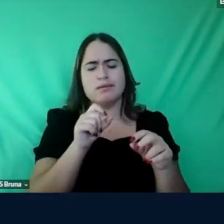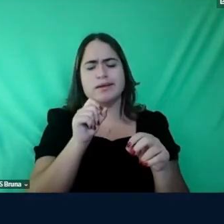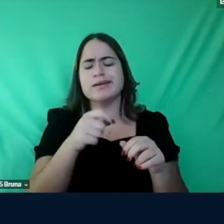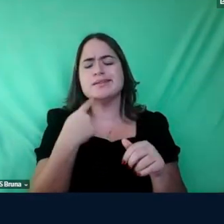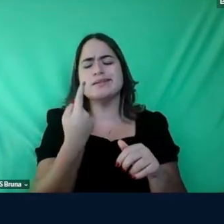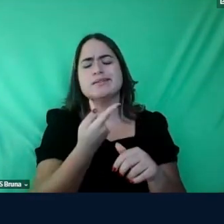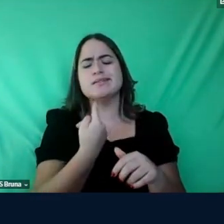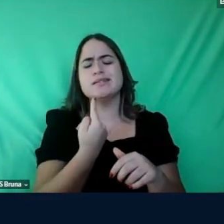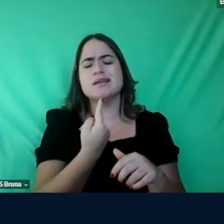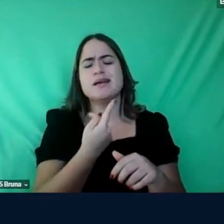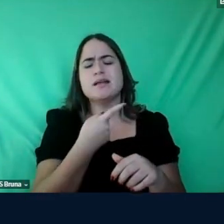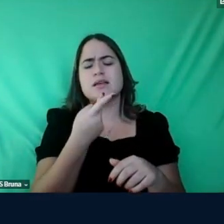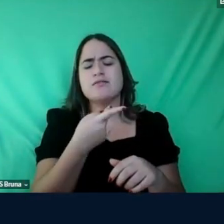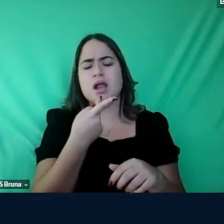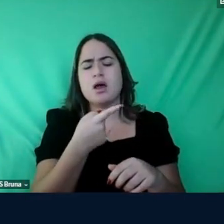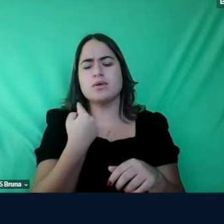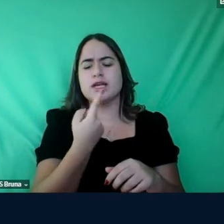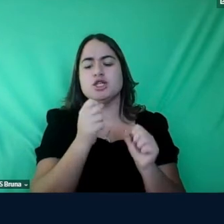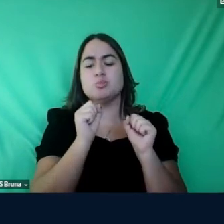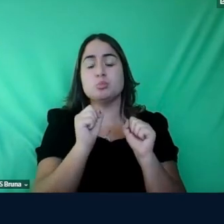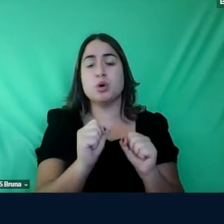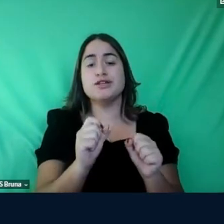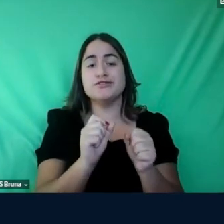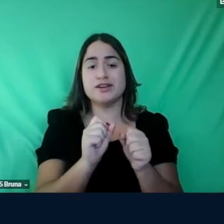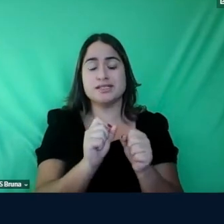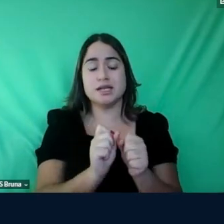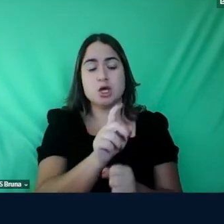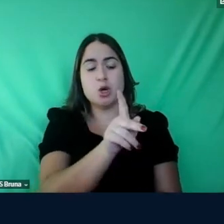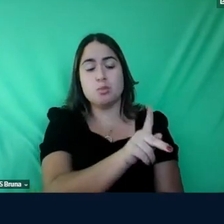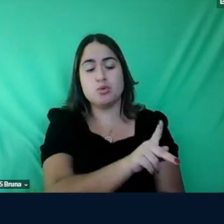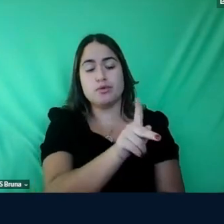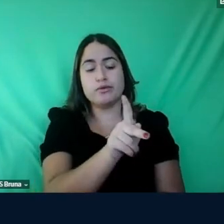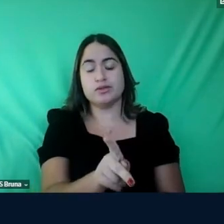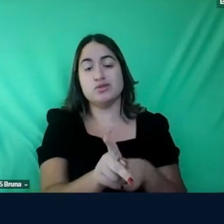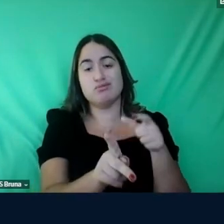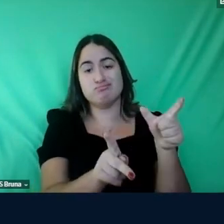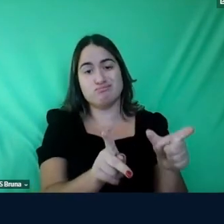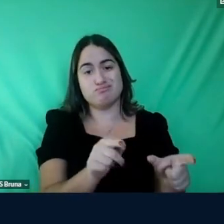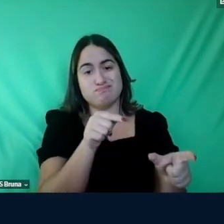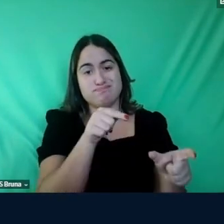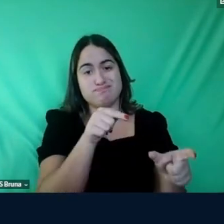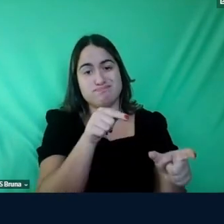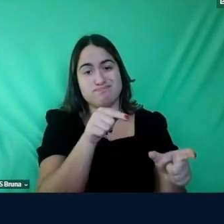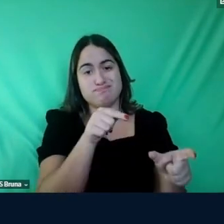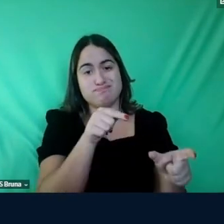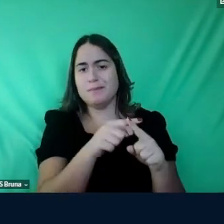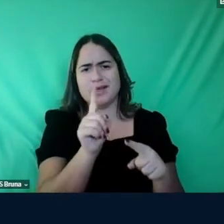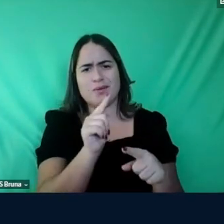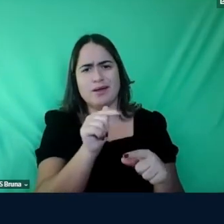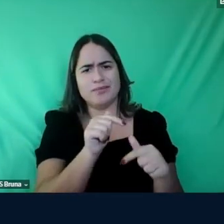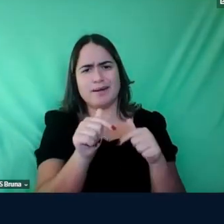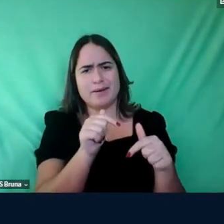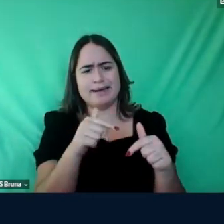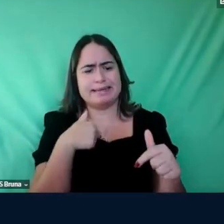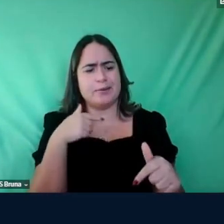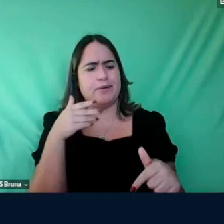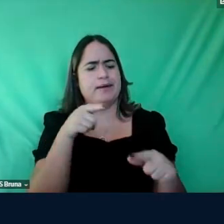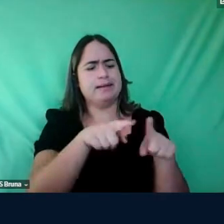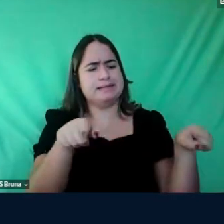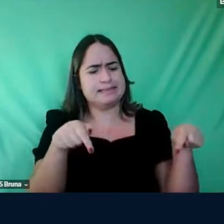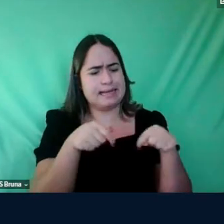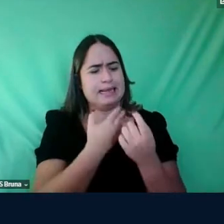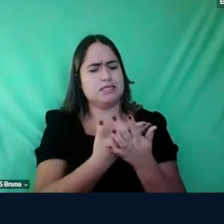e o que a gente pode fazer com relação ao professor então ele não é um trabalho em que eu entro na sala do professor mas pra pensar a